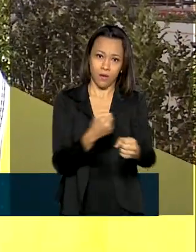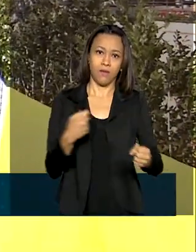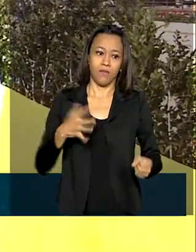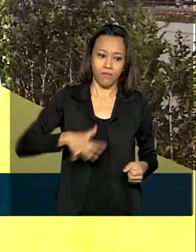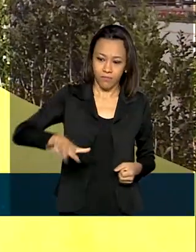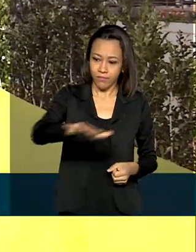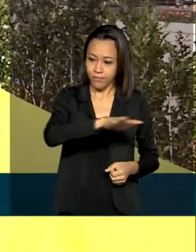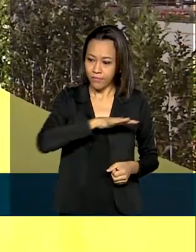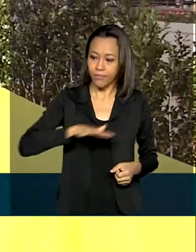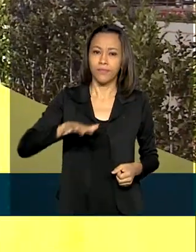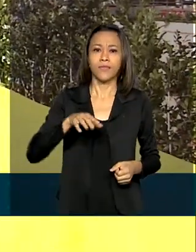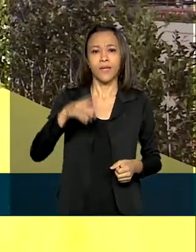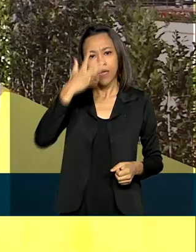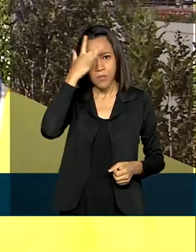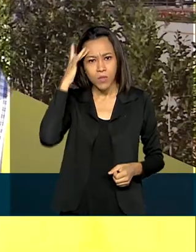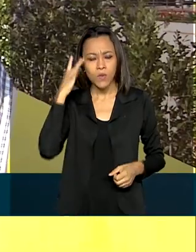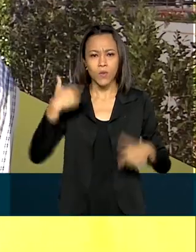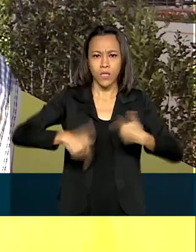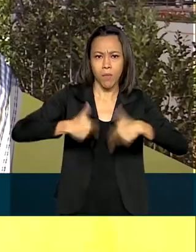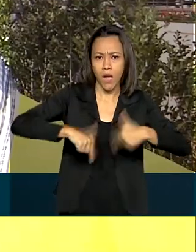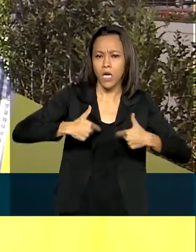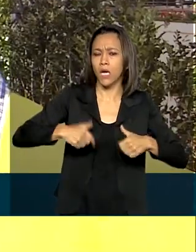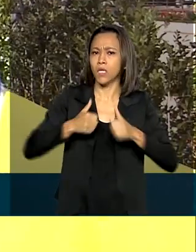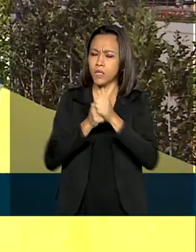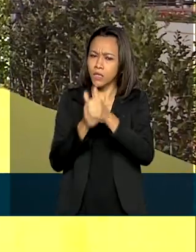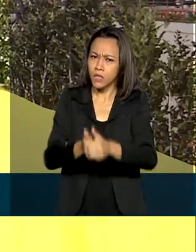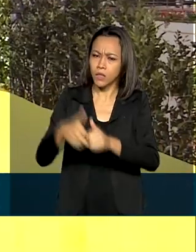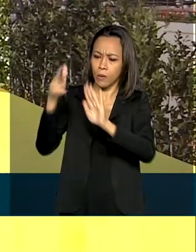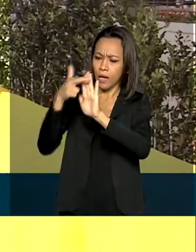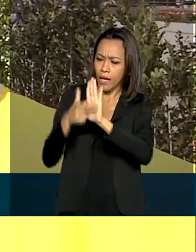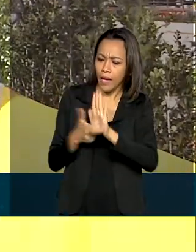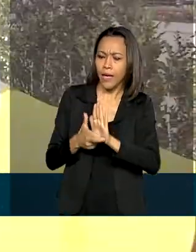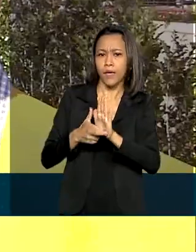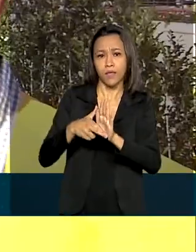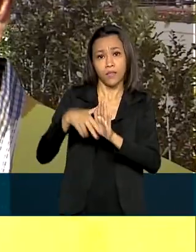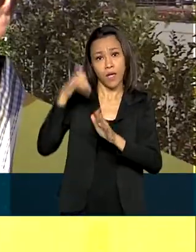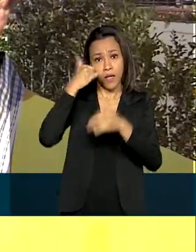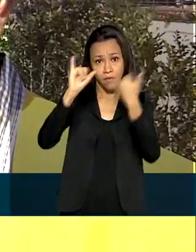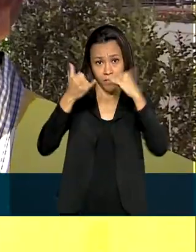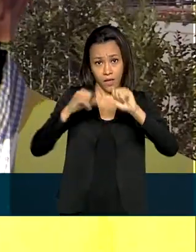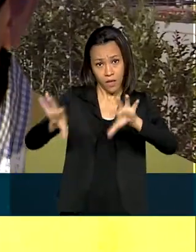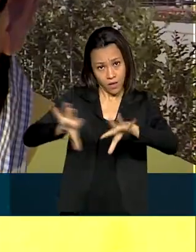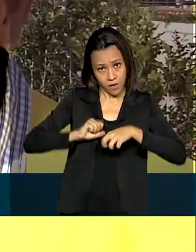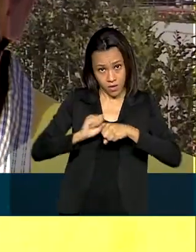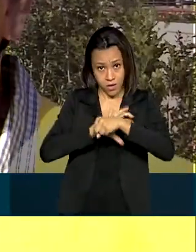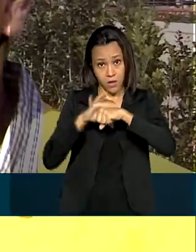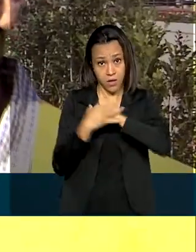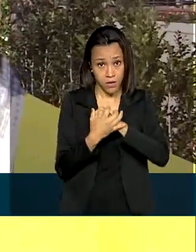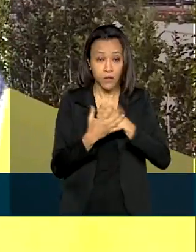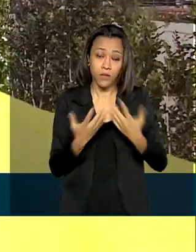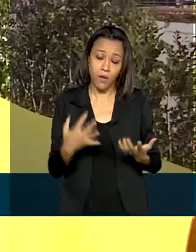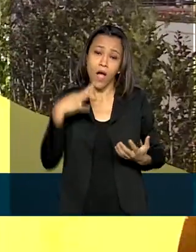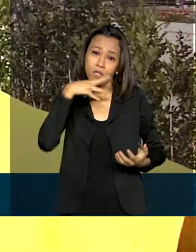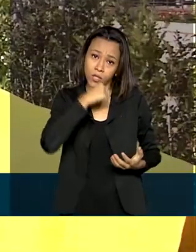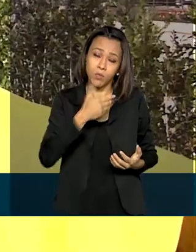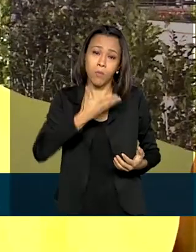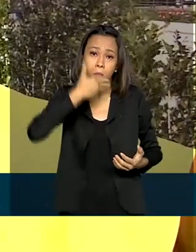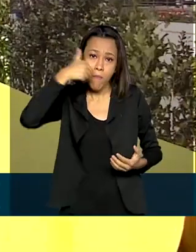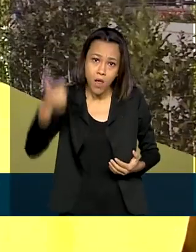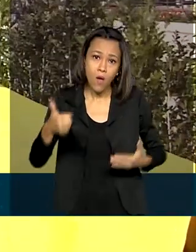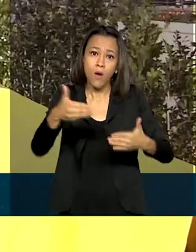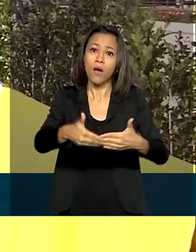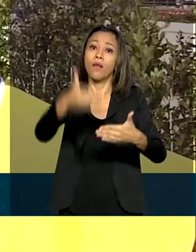próprios funcionários da obra seguissem protocolos contra a Covid-19, nós então optamos por antecipar